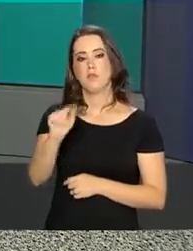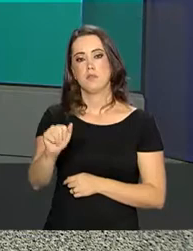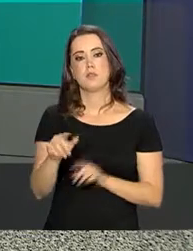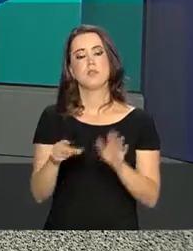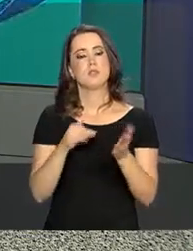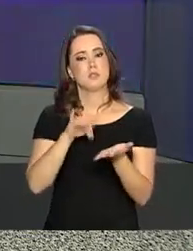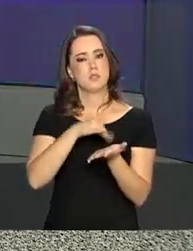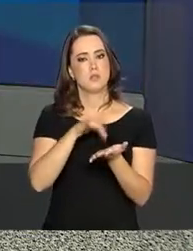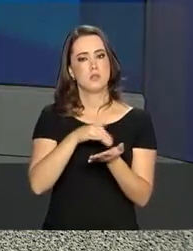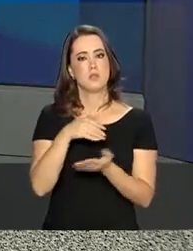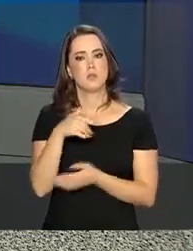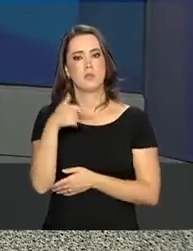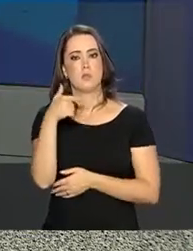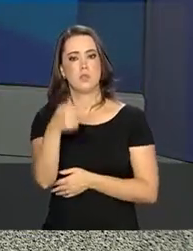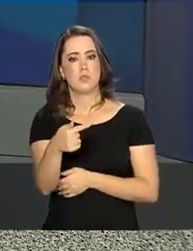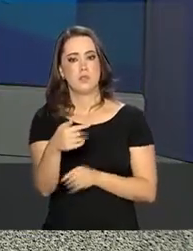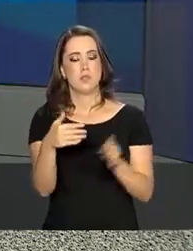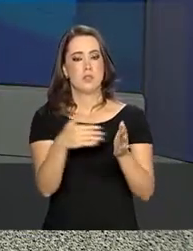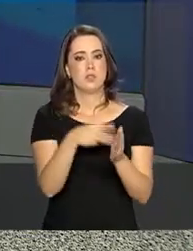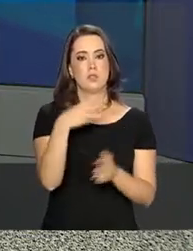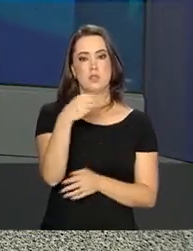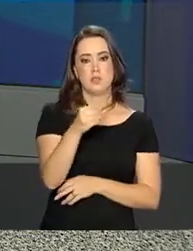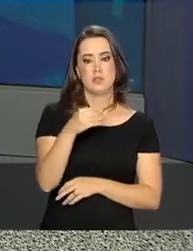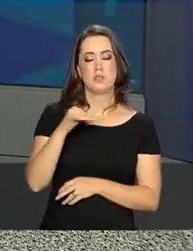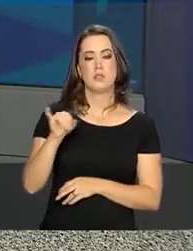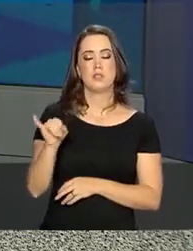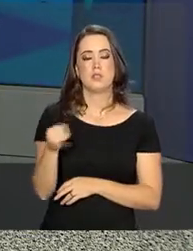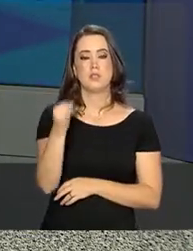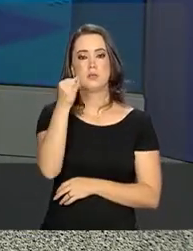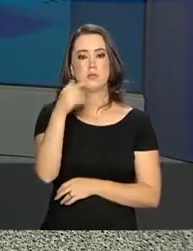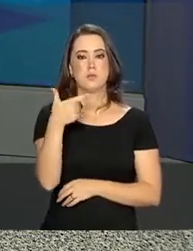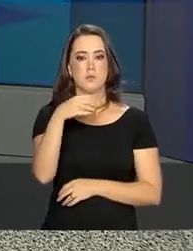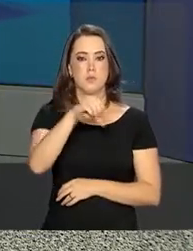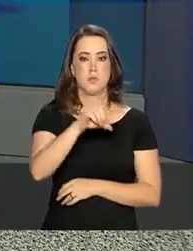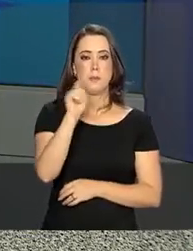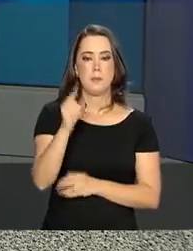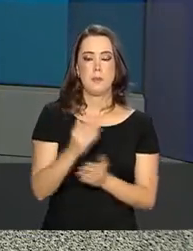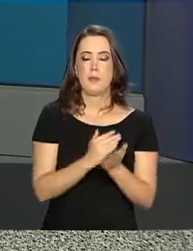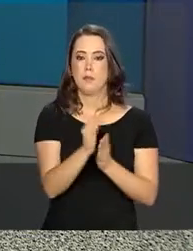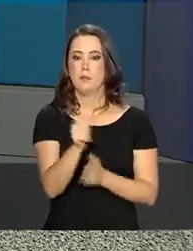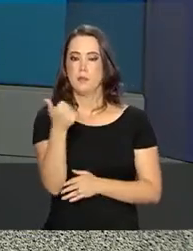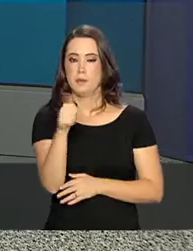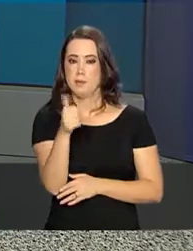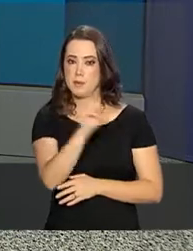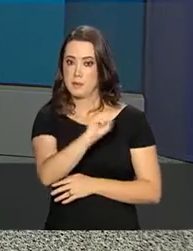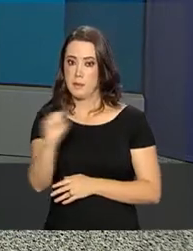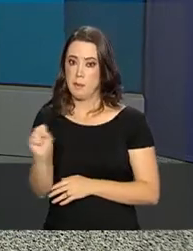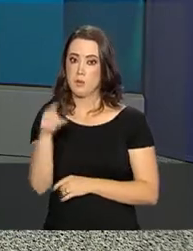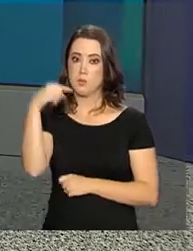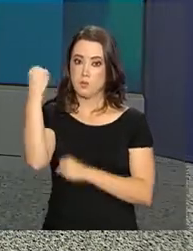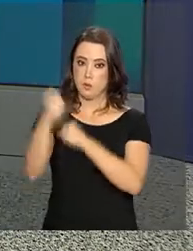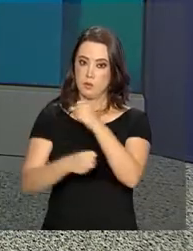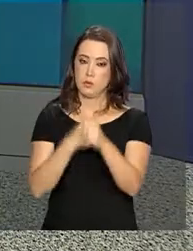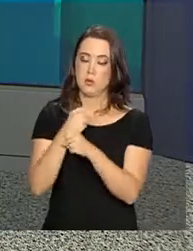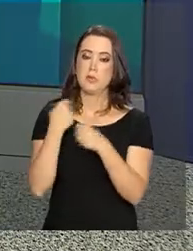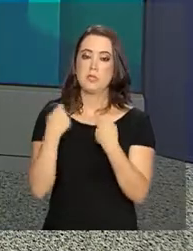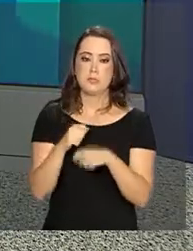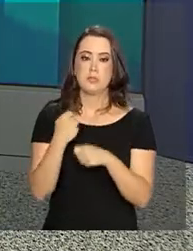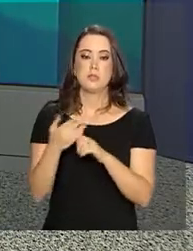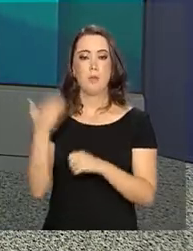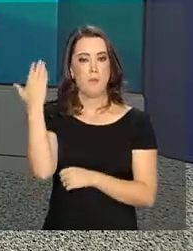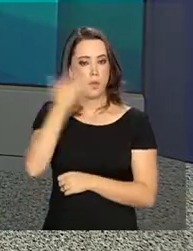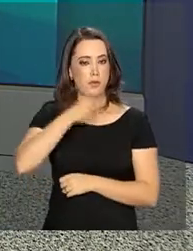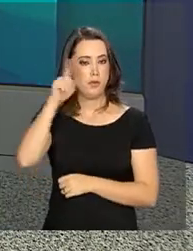2019. O processo é válido para o primeiro semestre letivo do ano que vem. Para participar, o candidato deve comprovar a condição de